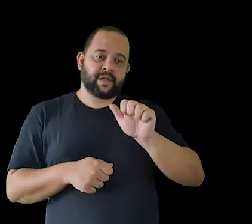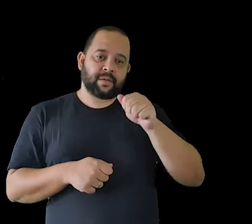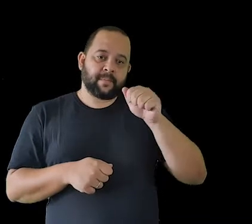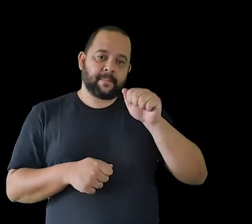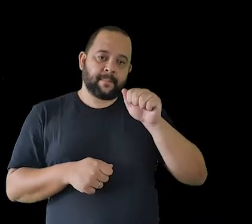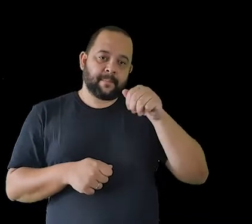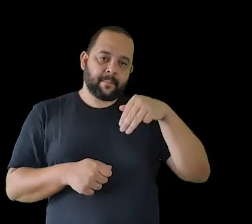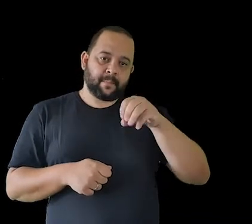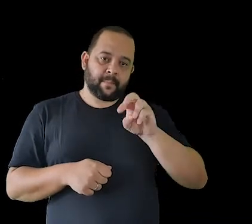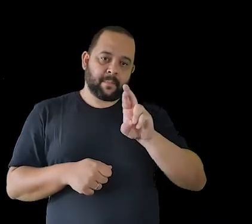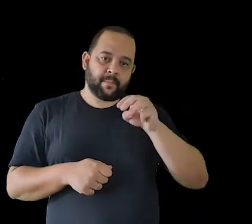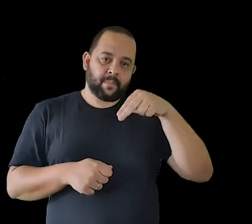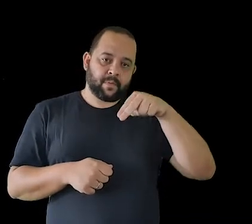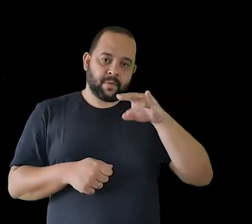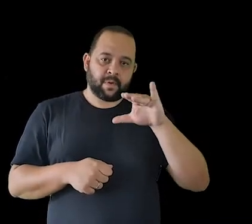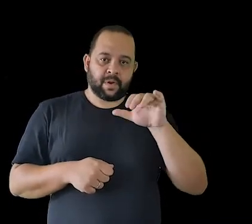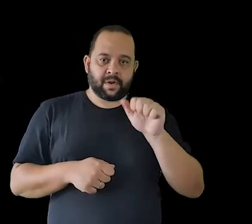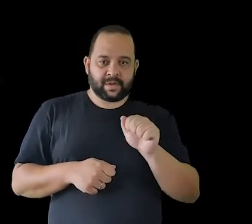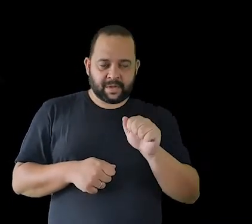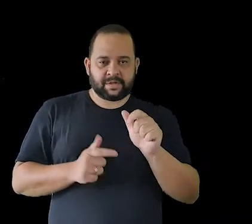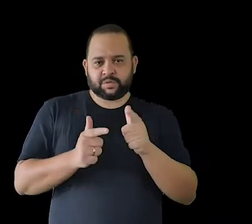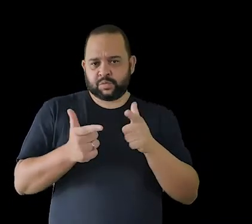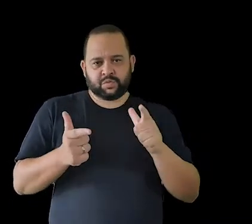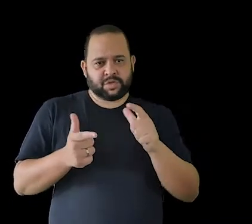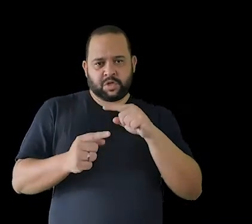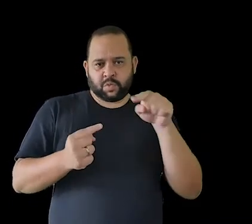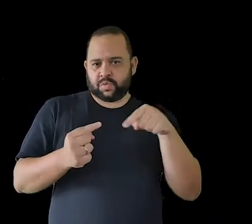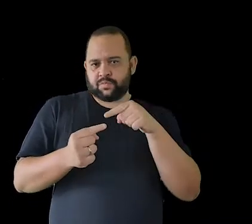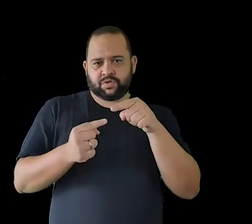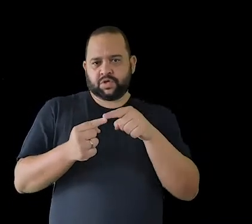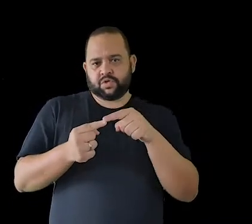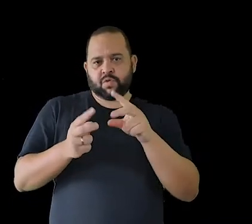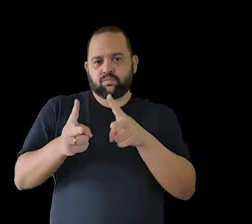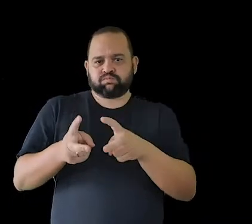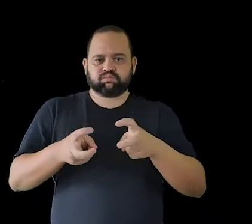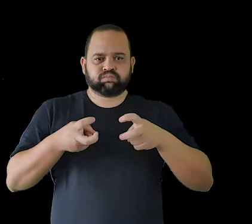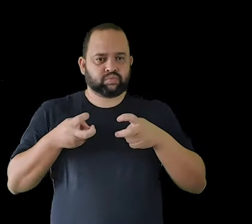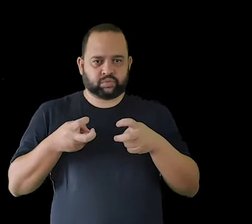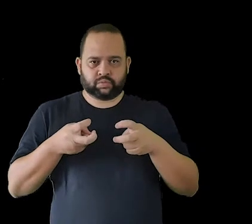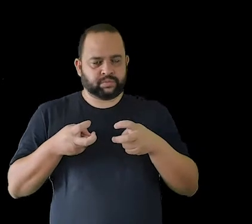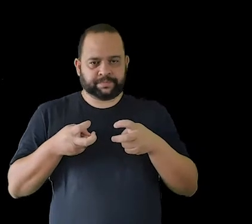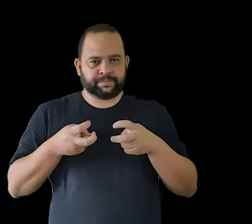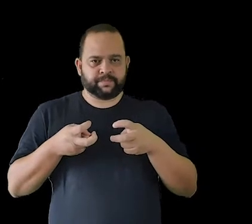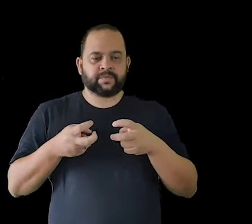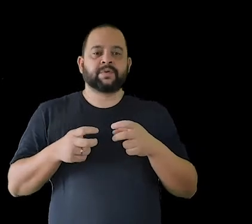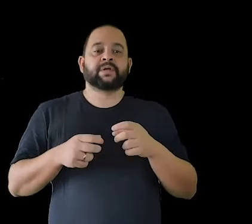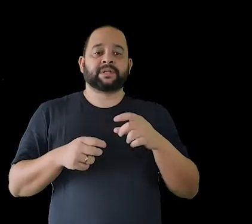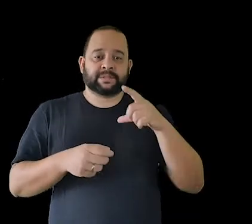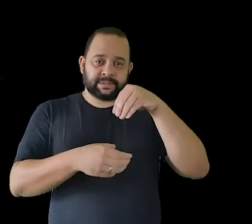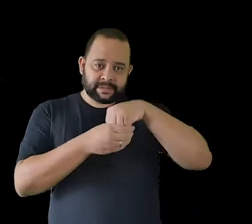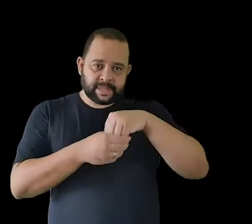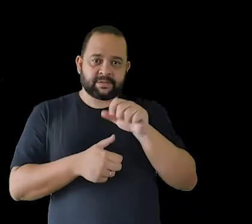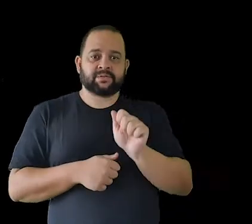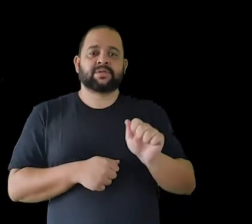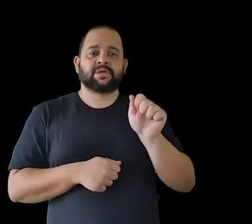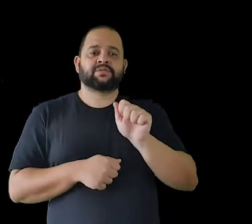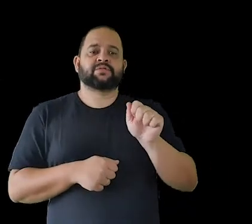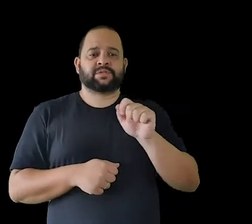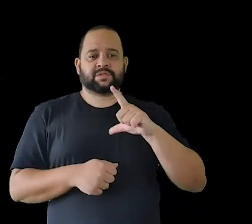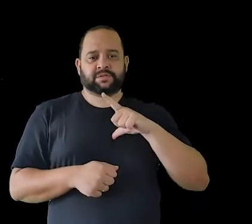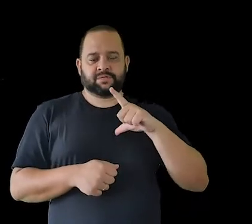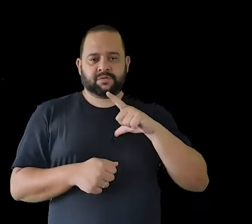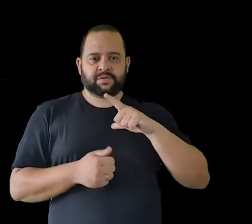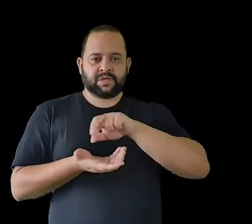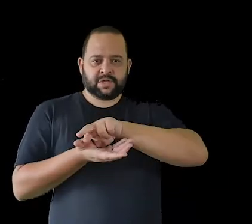Camerata Filarmônica de Indaiatuba, é uma associação sem fins lucrativos. Dentro desta associação estão diversos